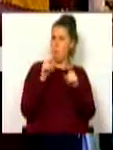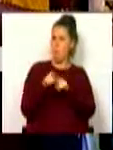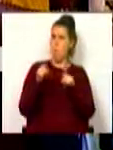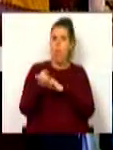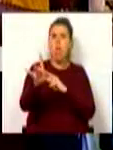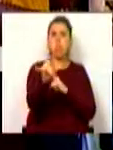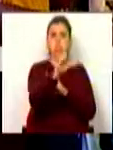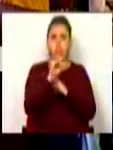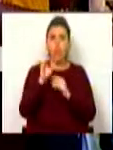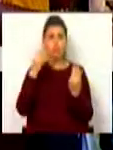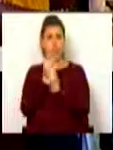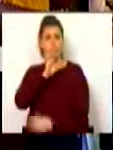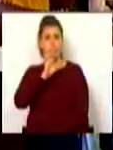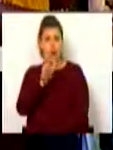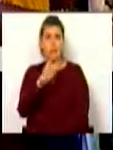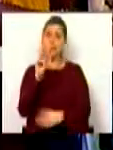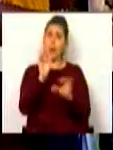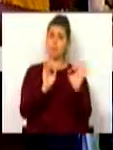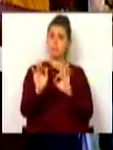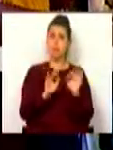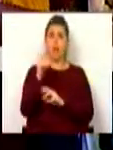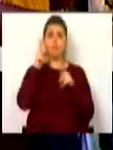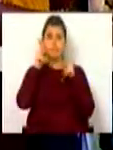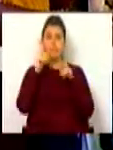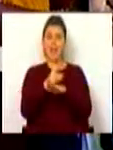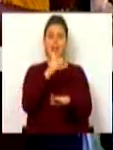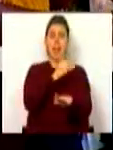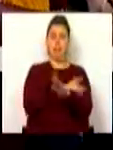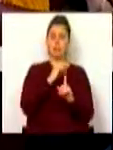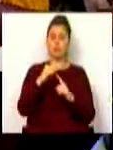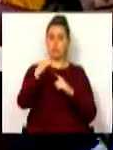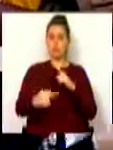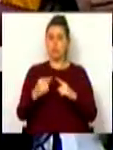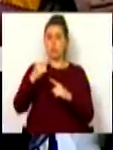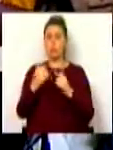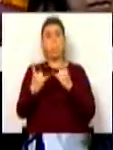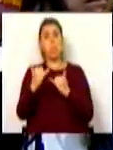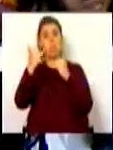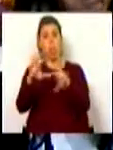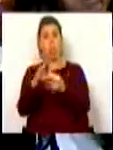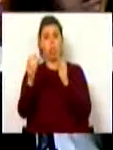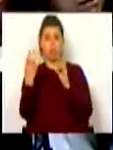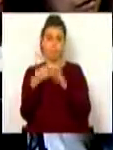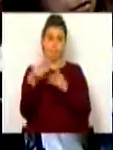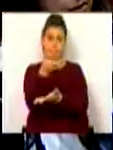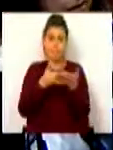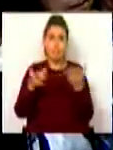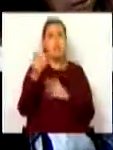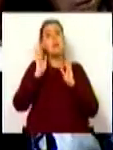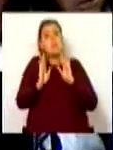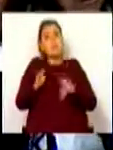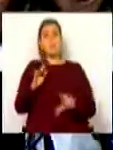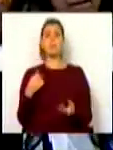territorial para o país. Também a preparação da estratégia que antecede o próximo ciclo de investimentos comunitários precisa de ter uma